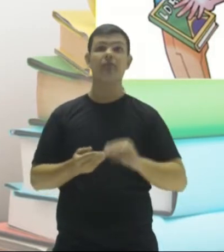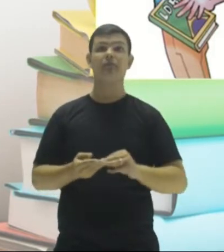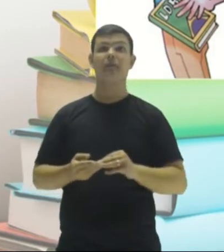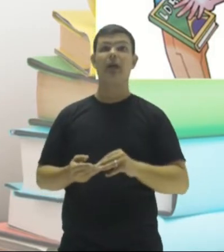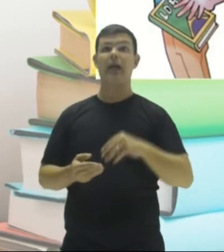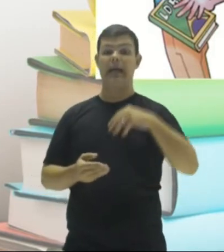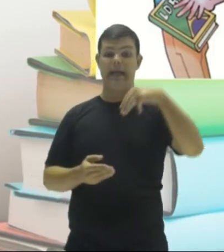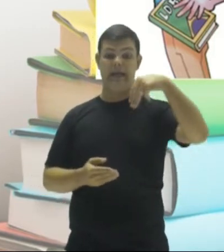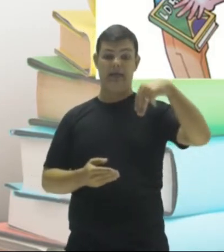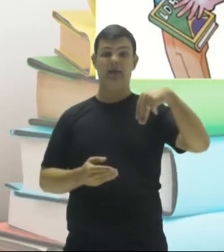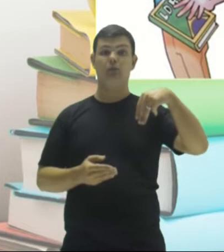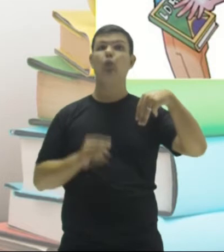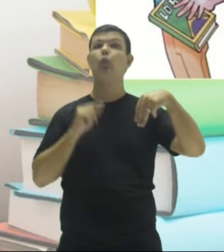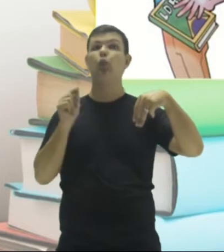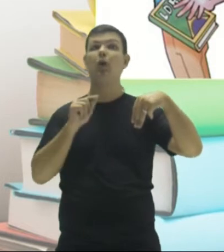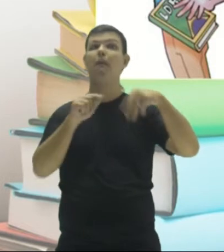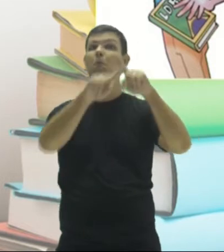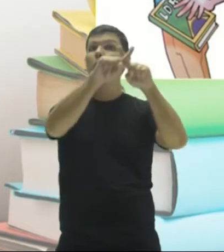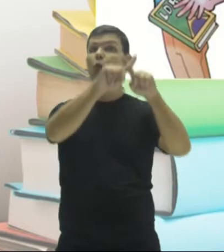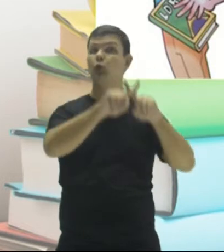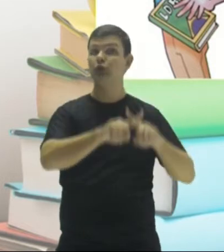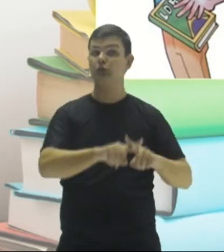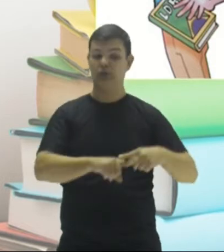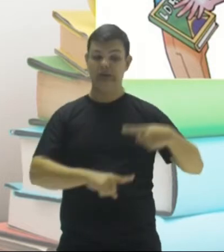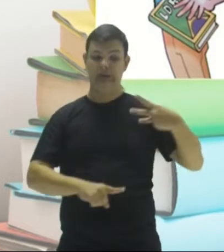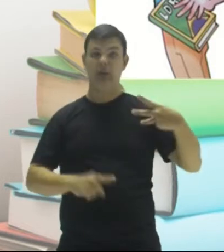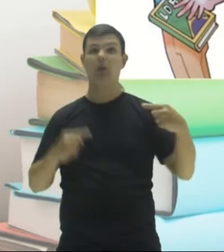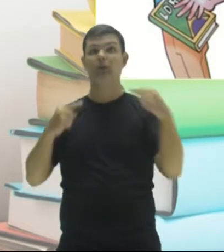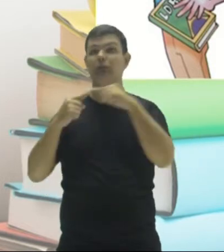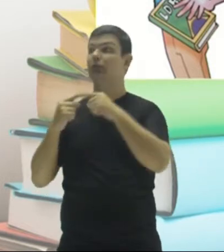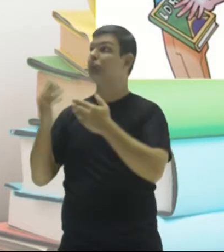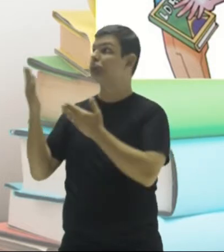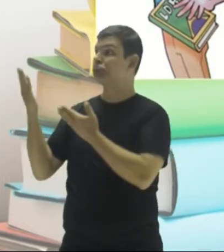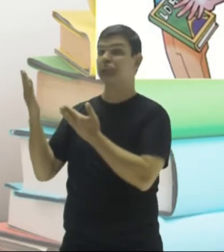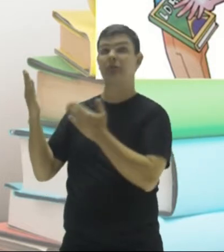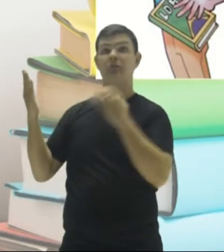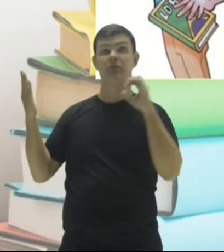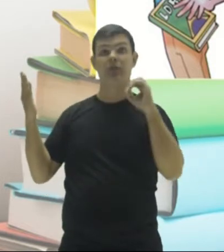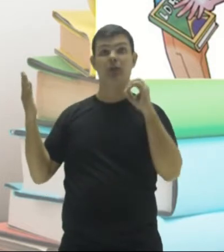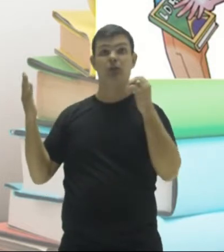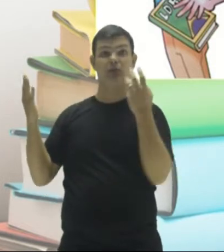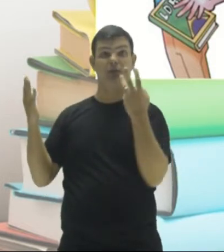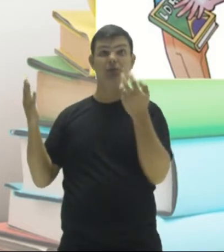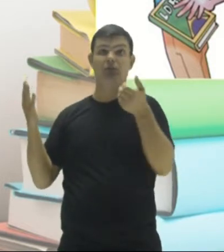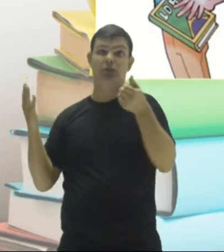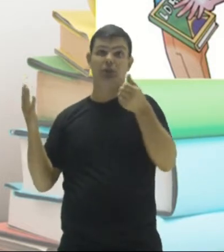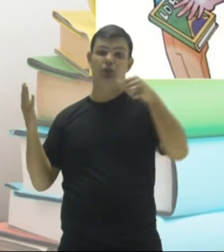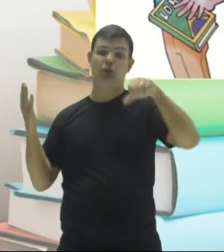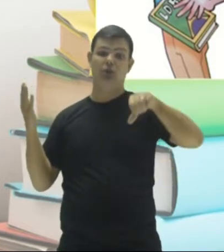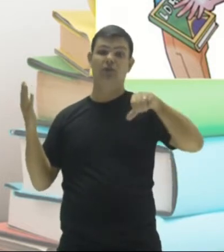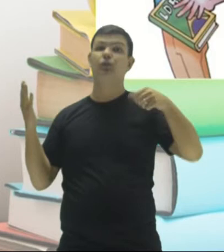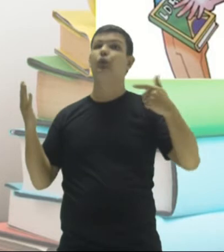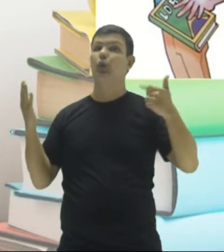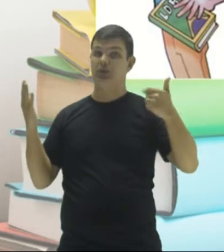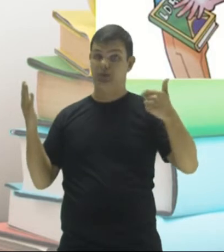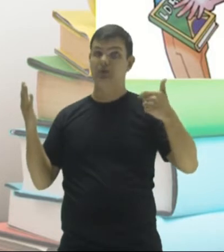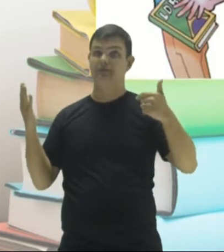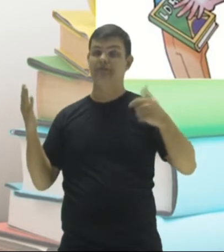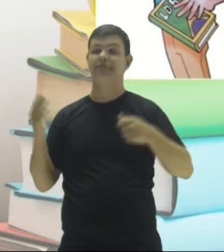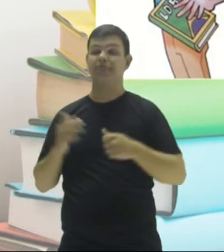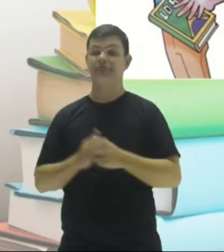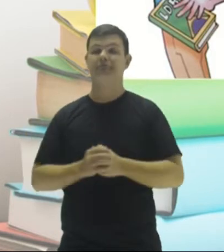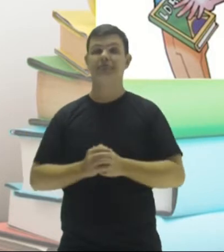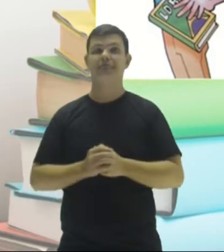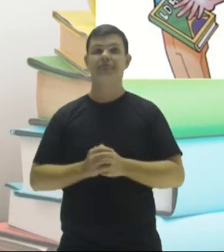os múltiplos de três são zero, três, seis, nove e doze.